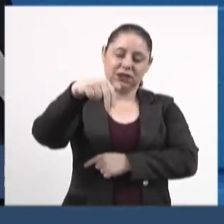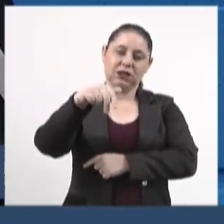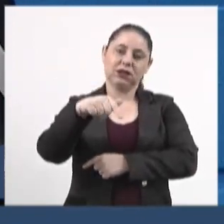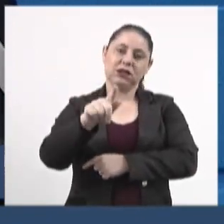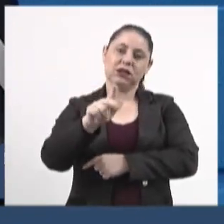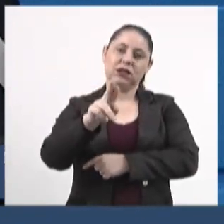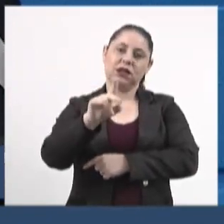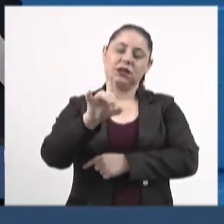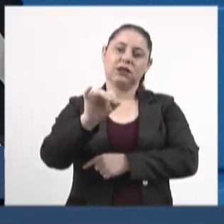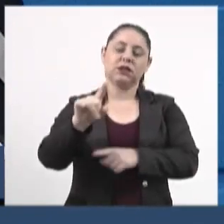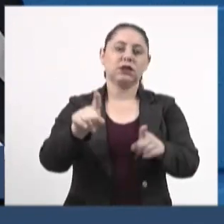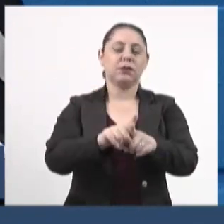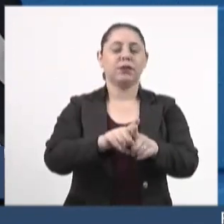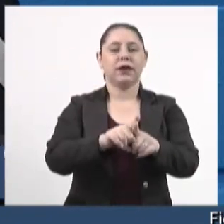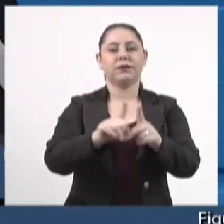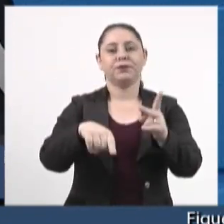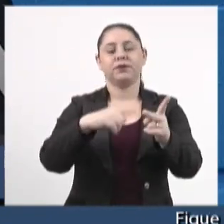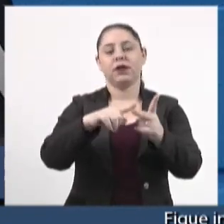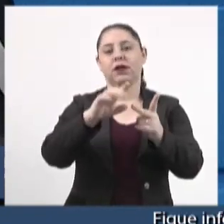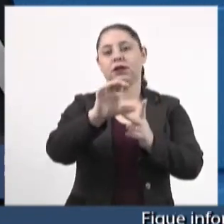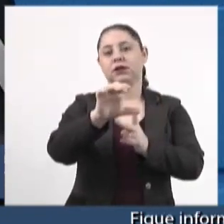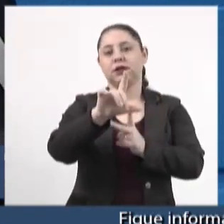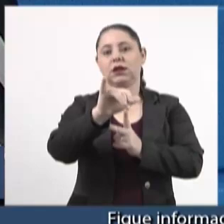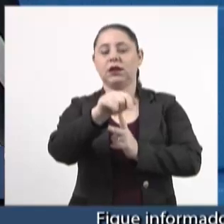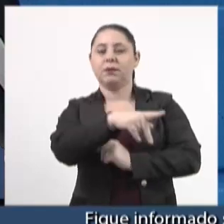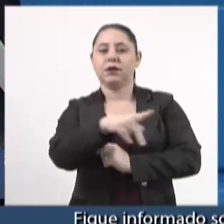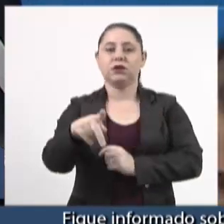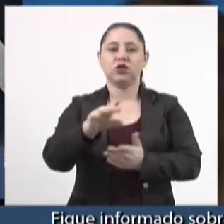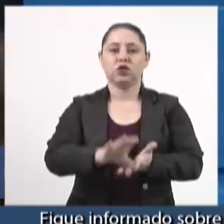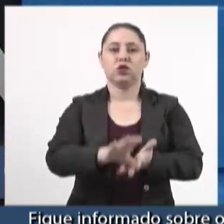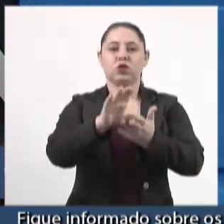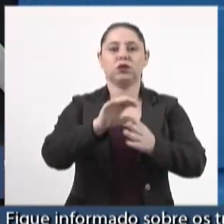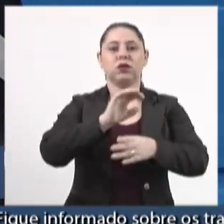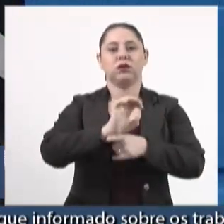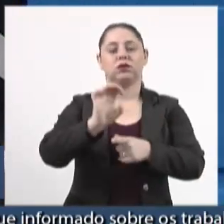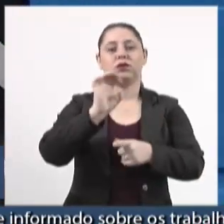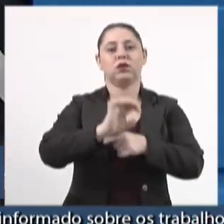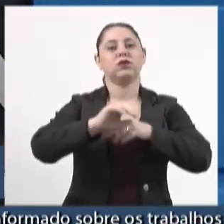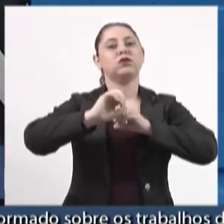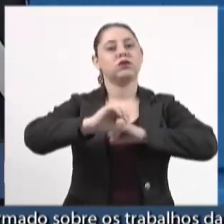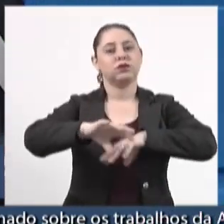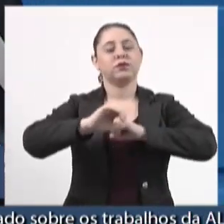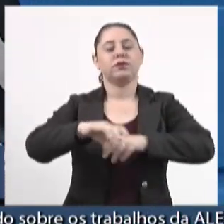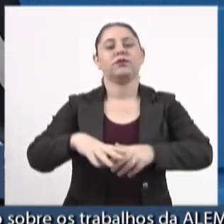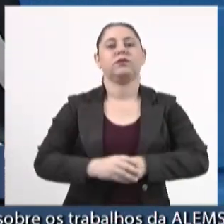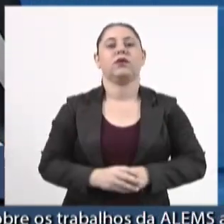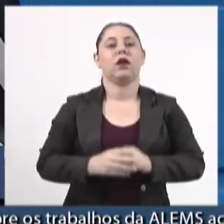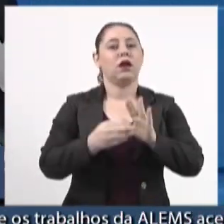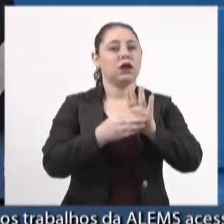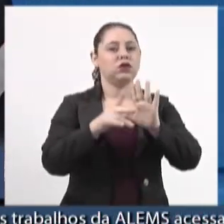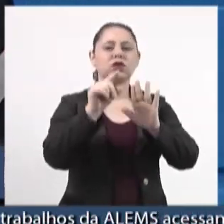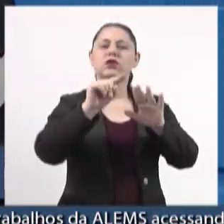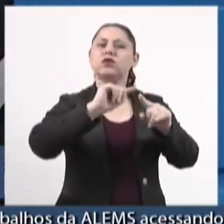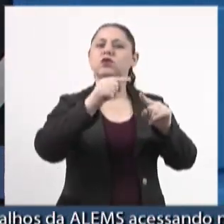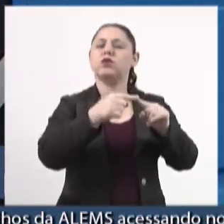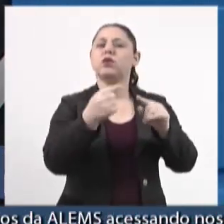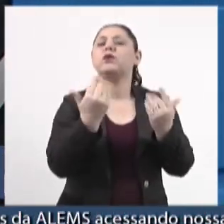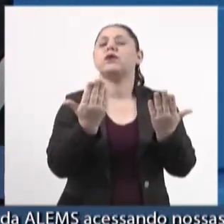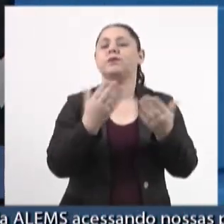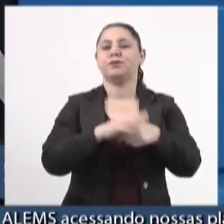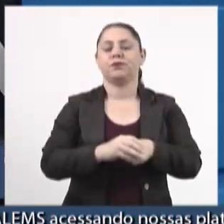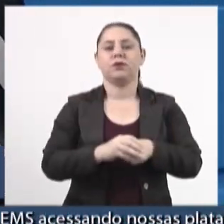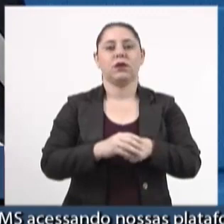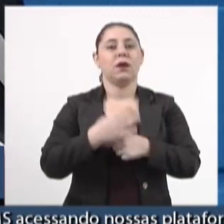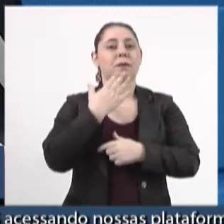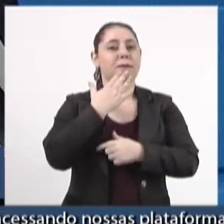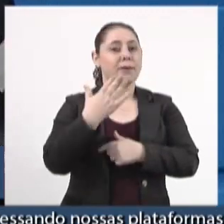excelentíssima senhora, Celí Corrêa Neres, presidente do Conselho Estadual de Educação. Essa indicação solicita